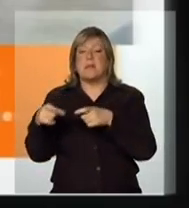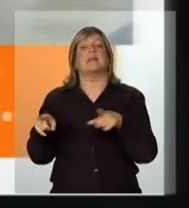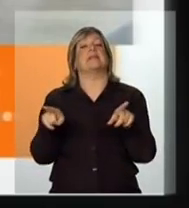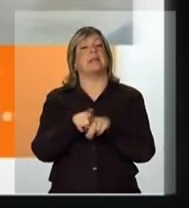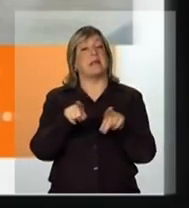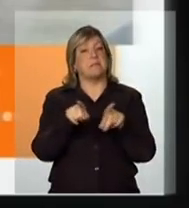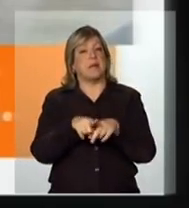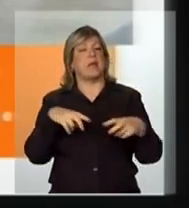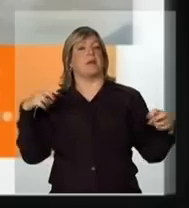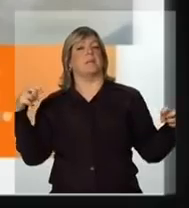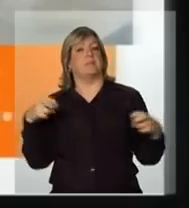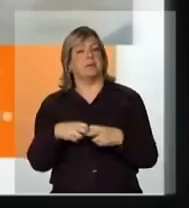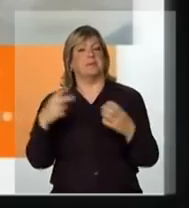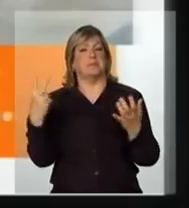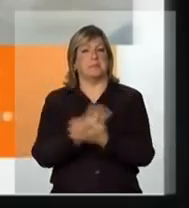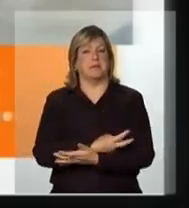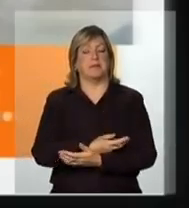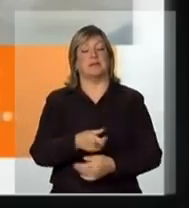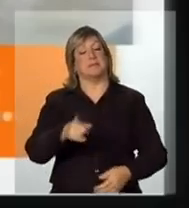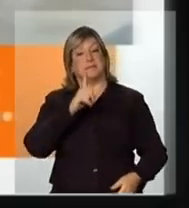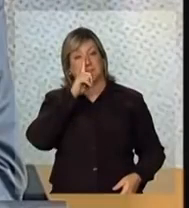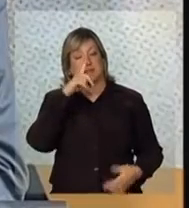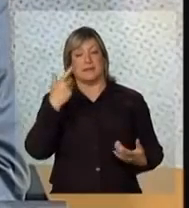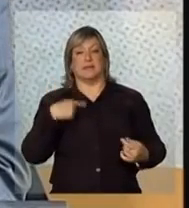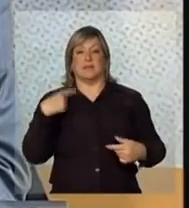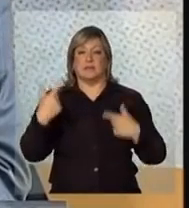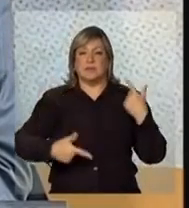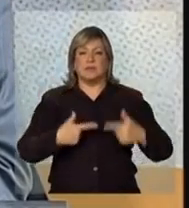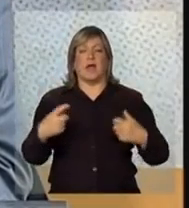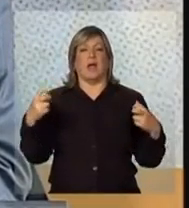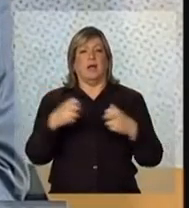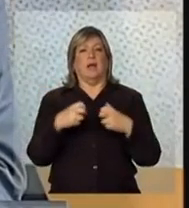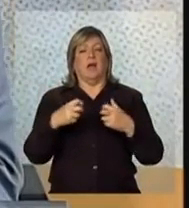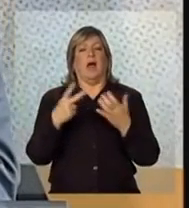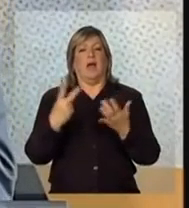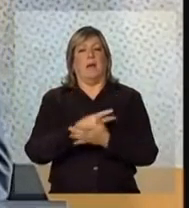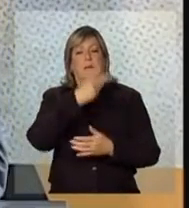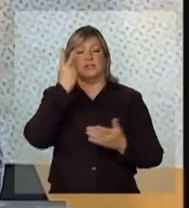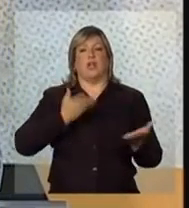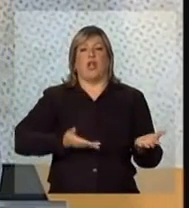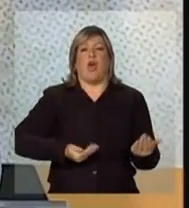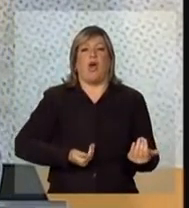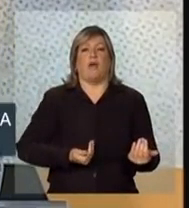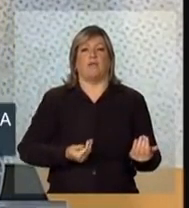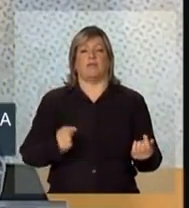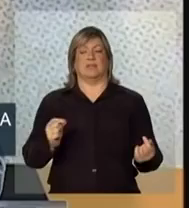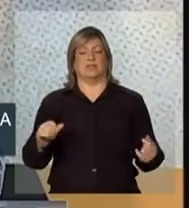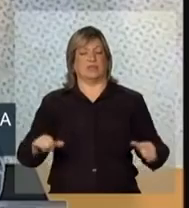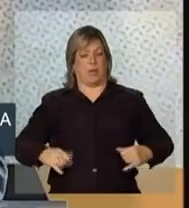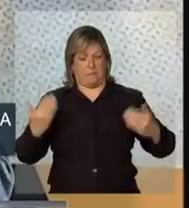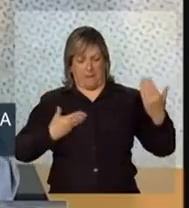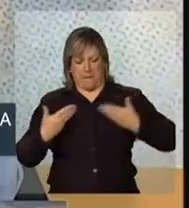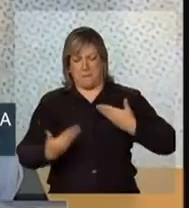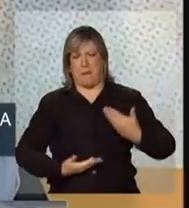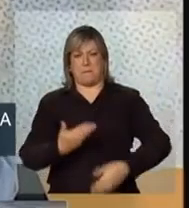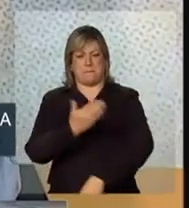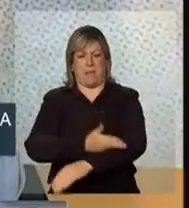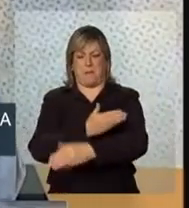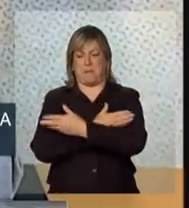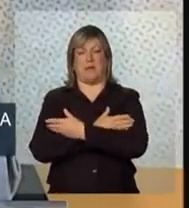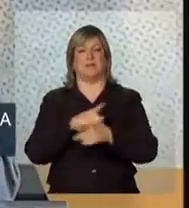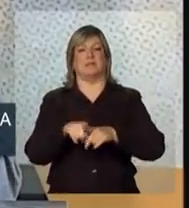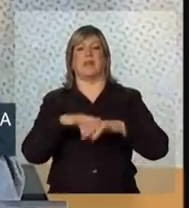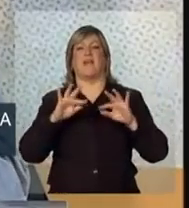municípios brasileiros, sendo um desafio. São acidentes que geralmente envolvem pessoas jovens, com impacto grande sobre a própria